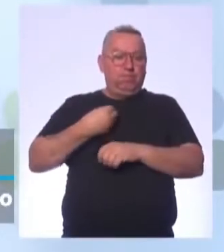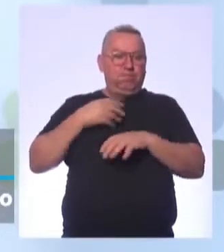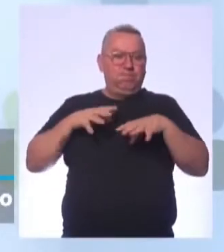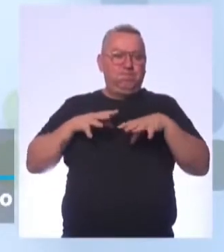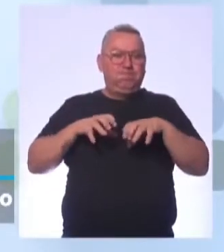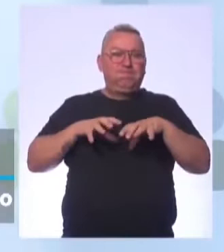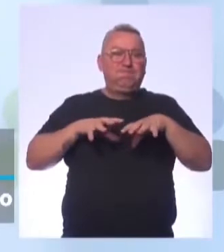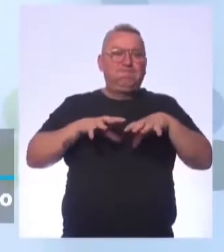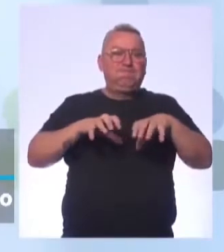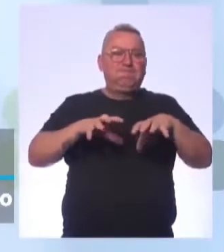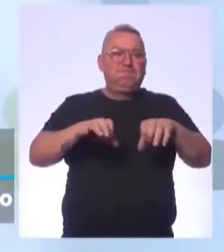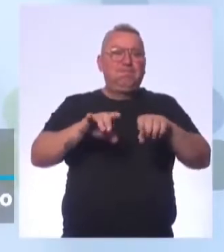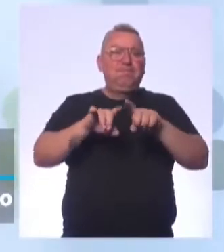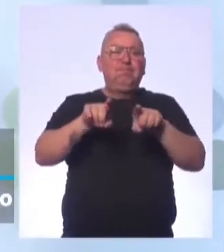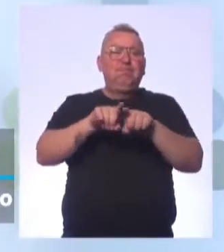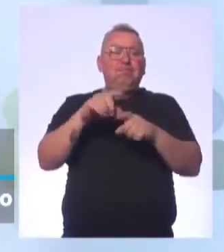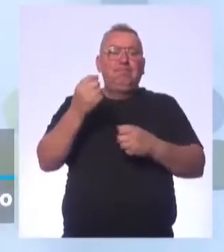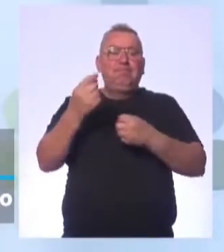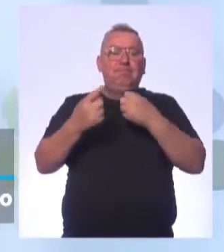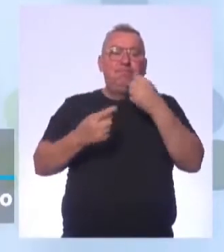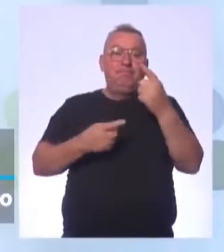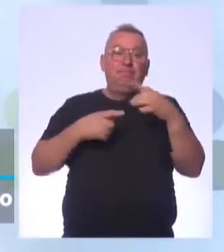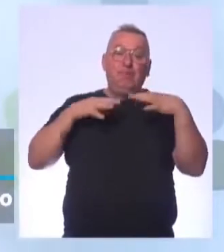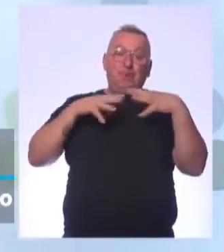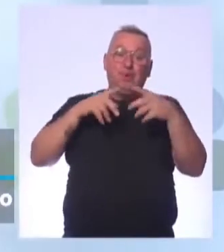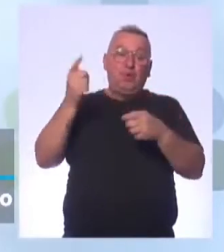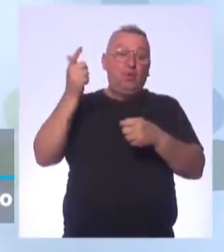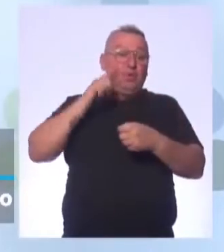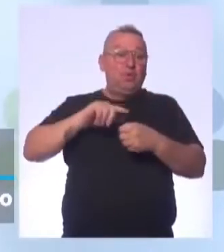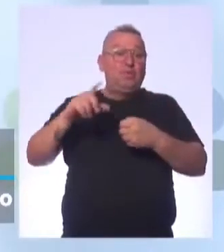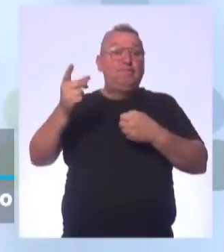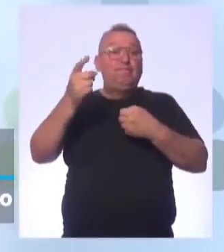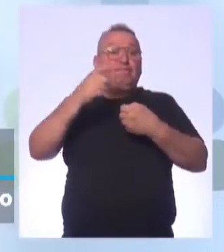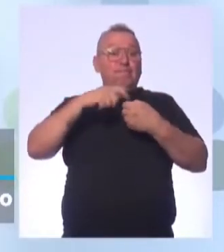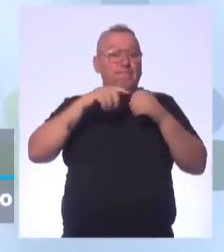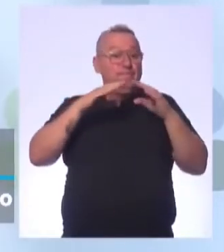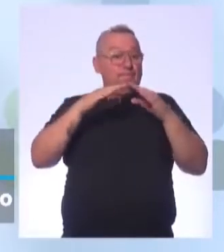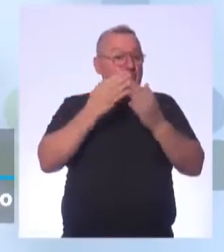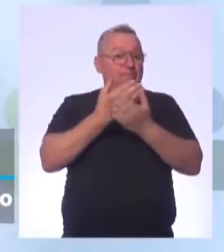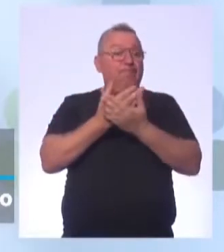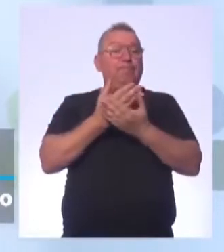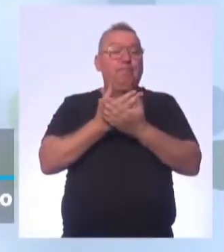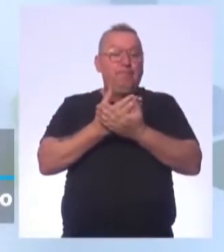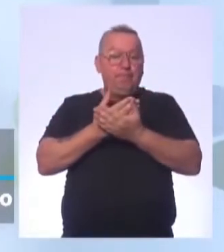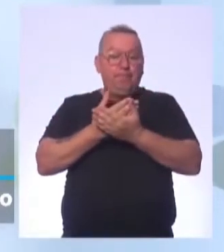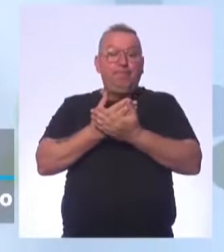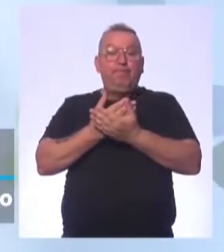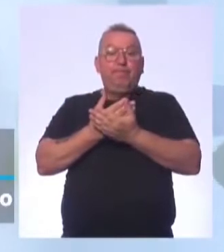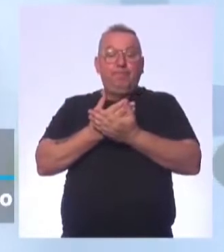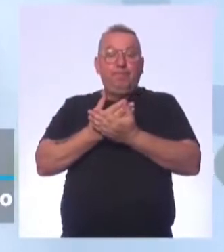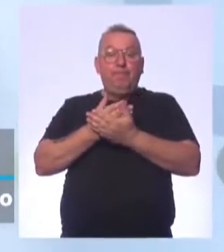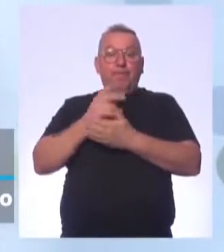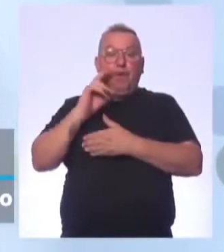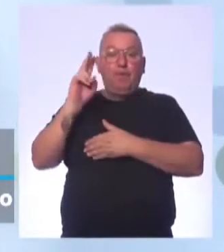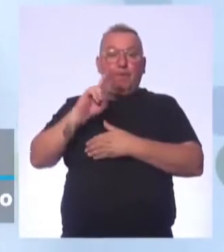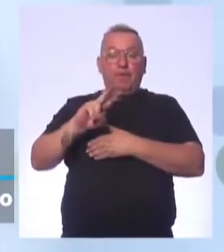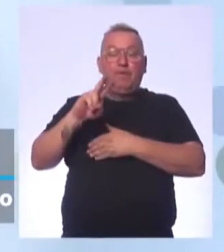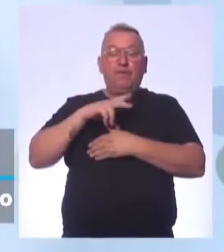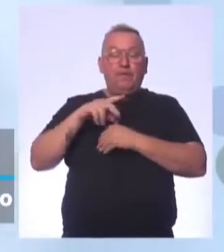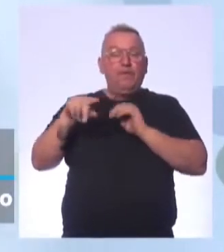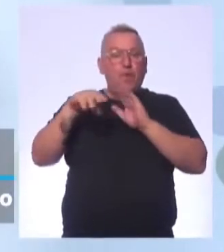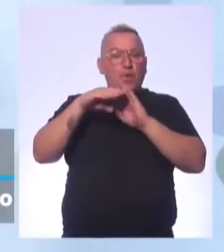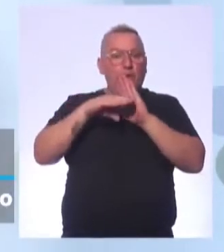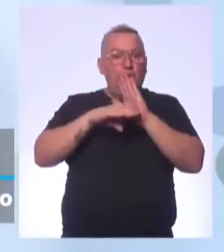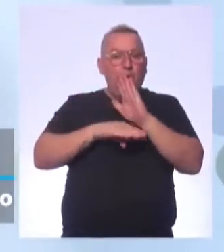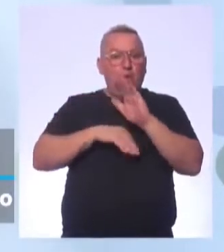alguns alunos, não são todos os alunos que retornarão para a escola, né, para seguir toda aquela questão de protocolo.